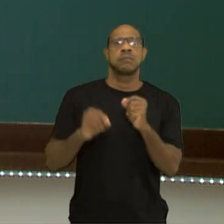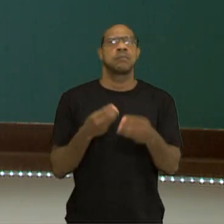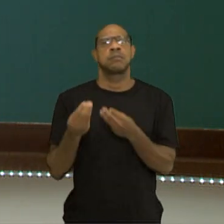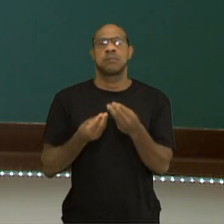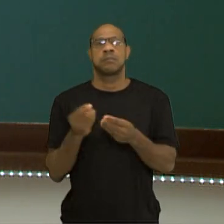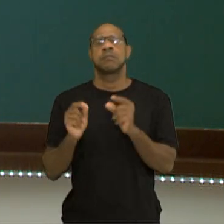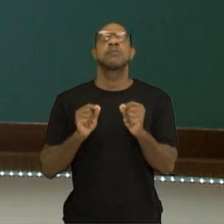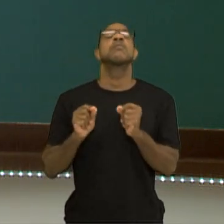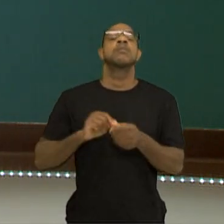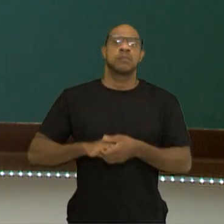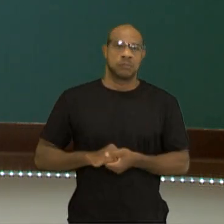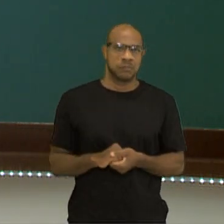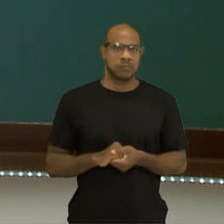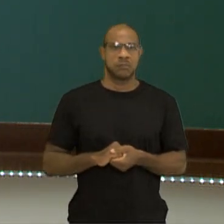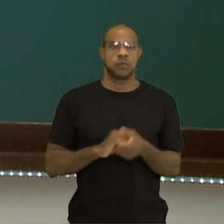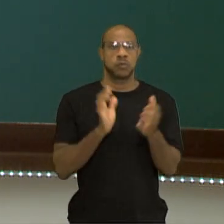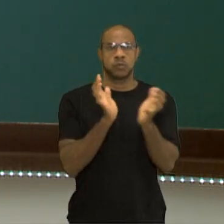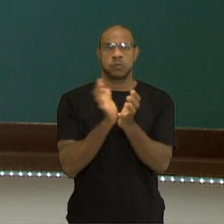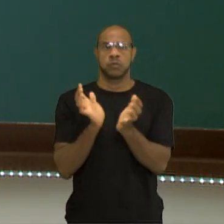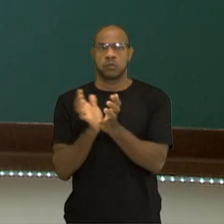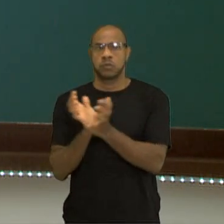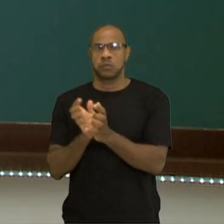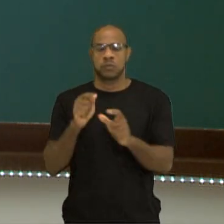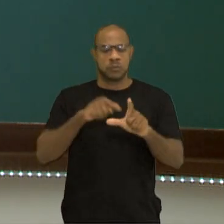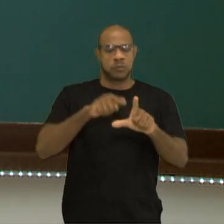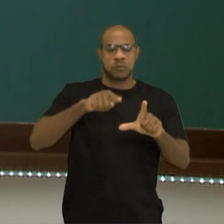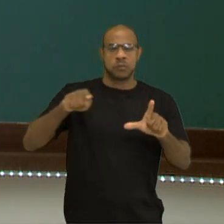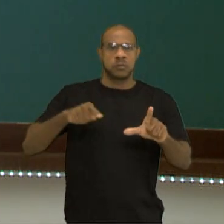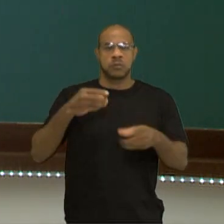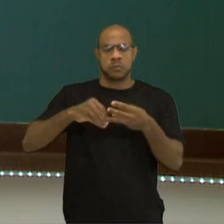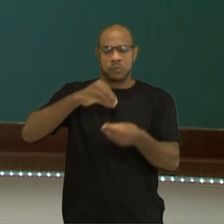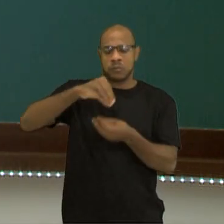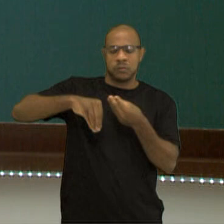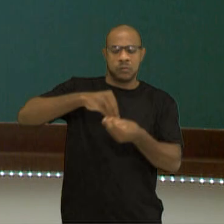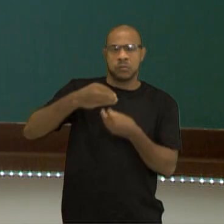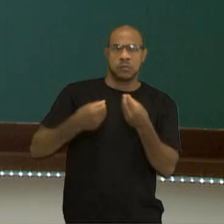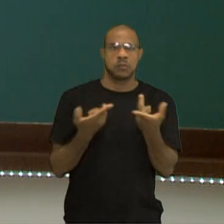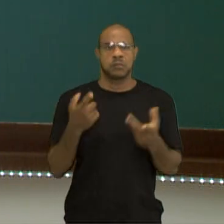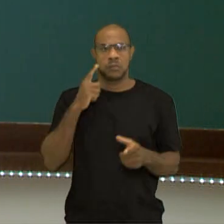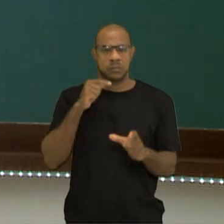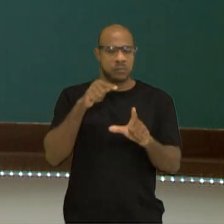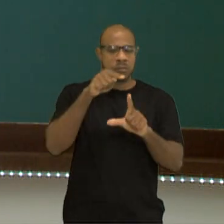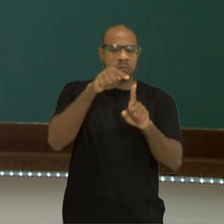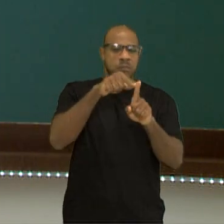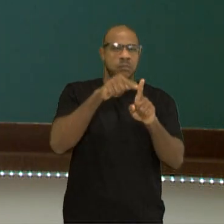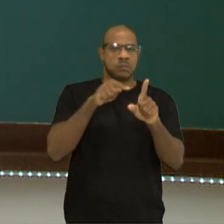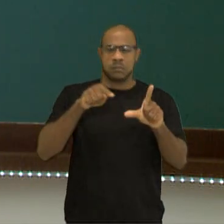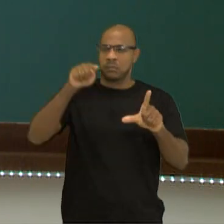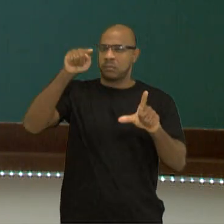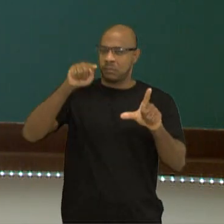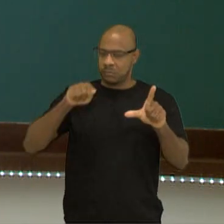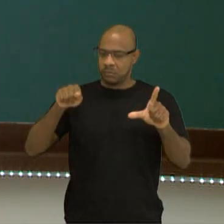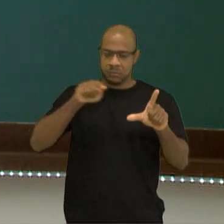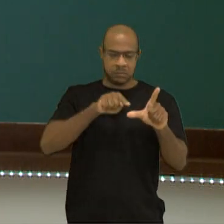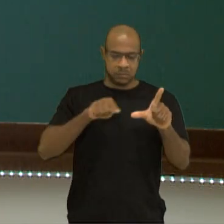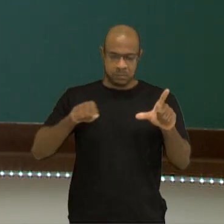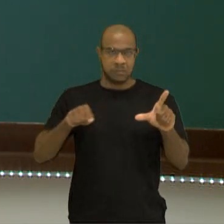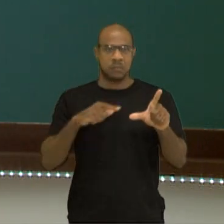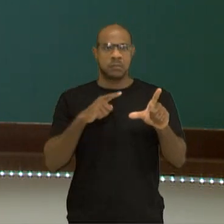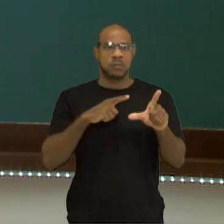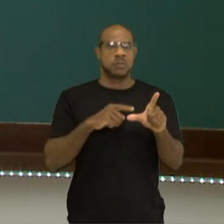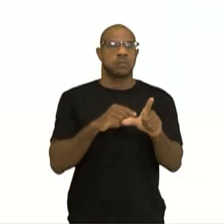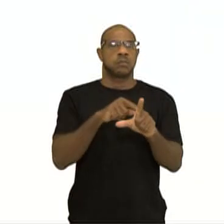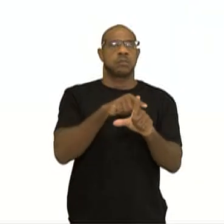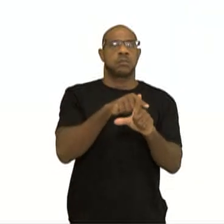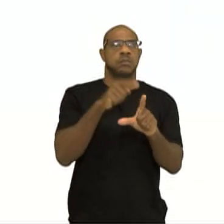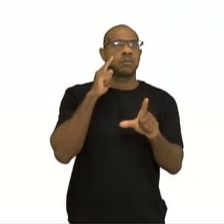encaixar aí a classificação das minhas soluções olhando os pontos no gráfico. Então nesse gráfico aqui, que eu tenho o carbonato de